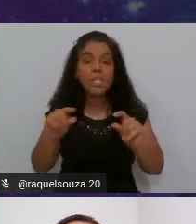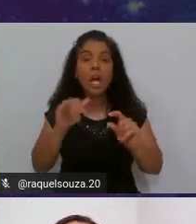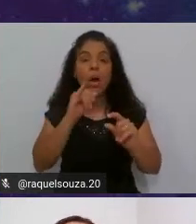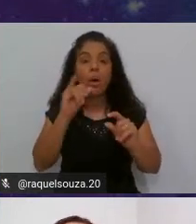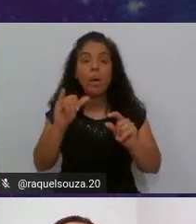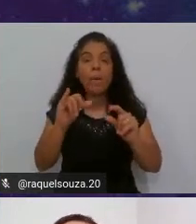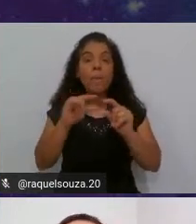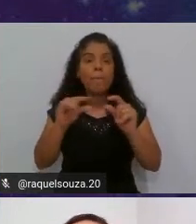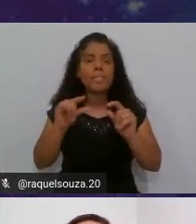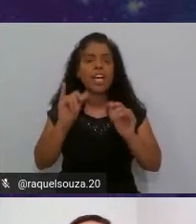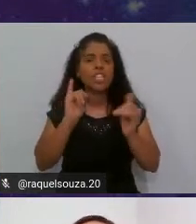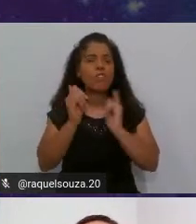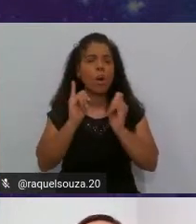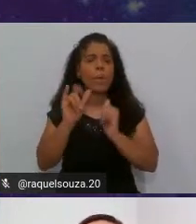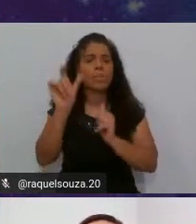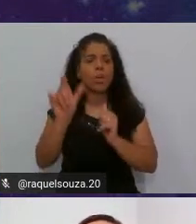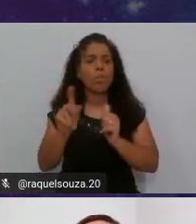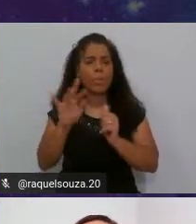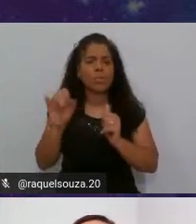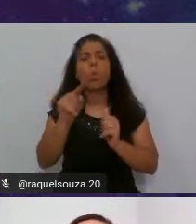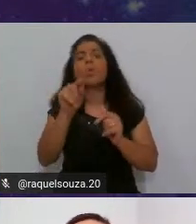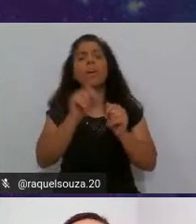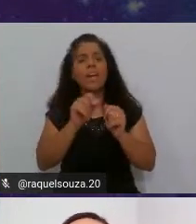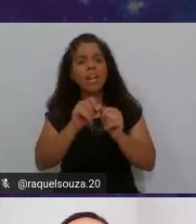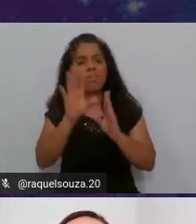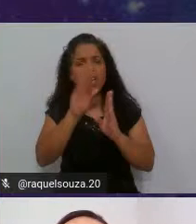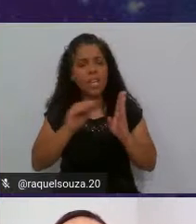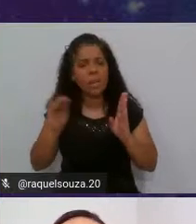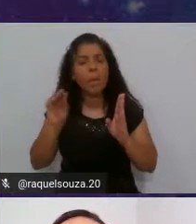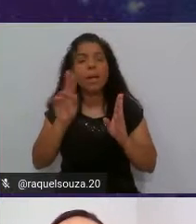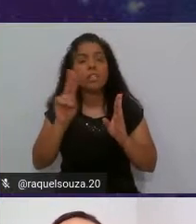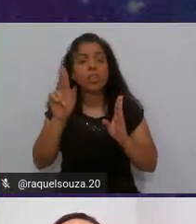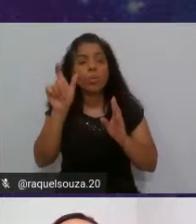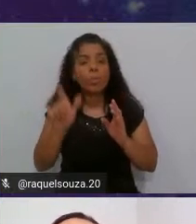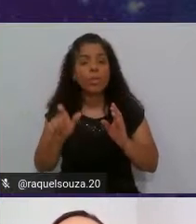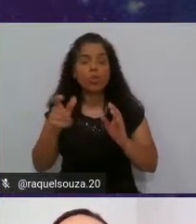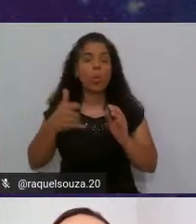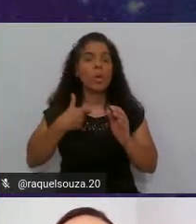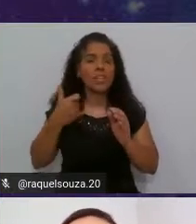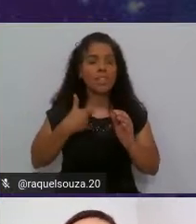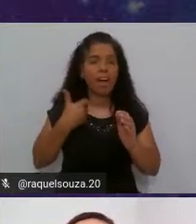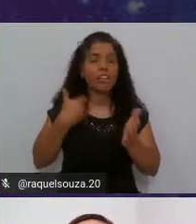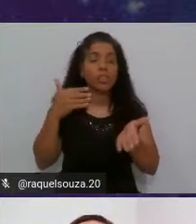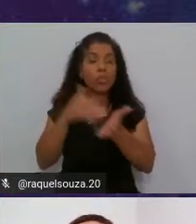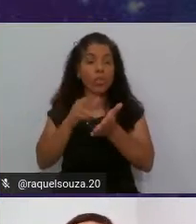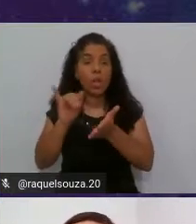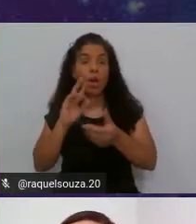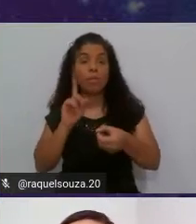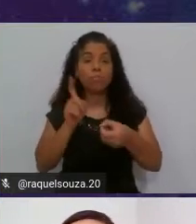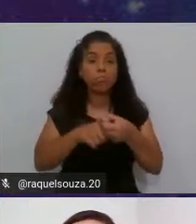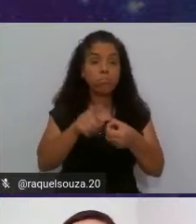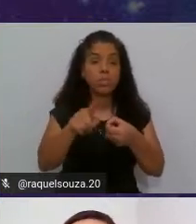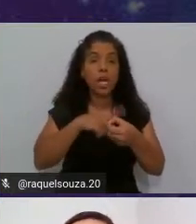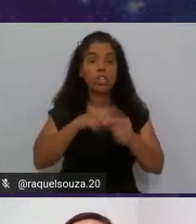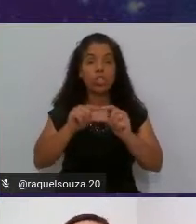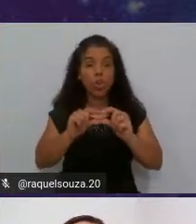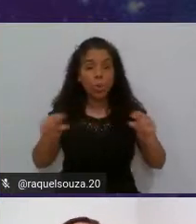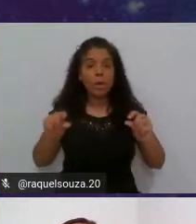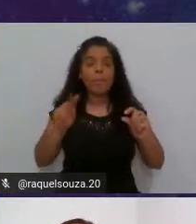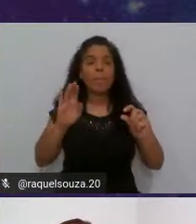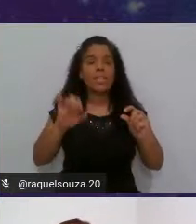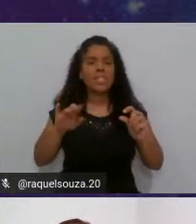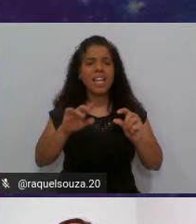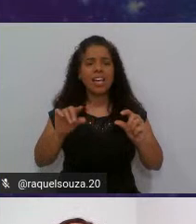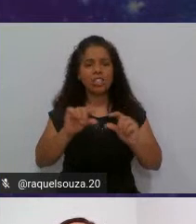o que é ele faz ele passa o nome de uma pessoa e sua idade e no final ele vai retornar através de uma mensagem